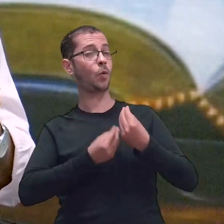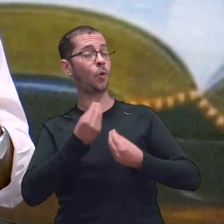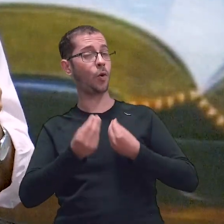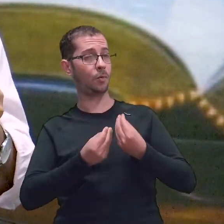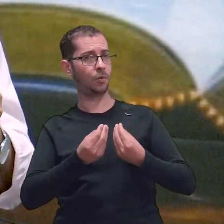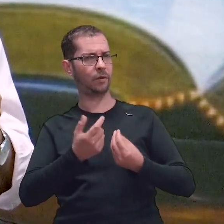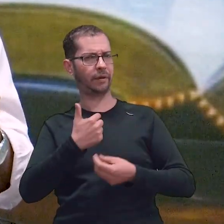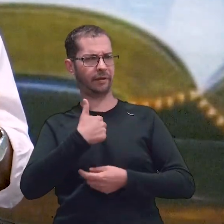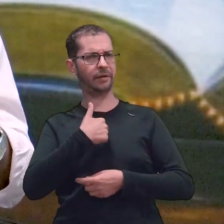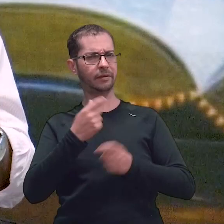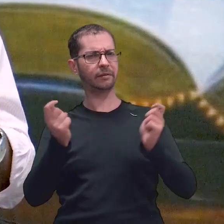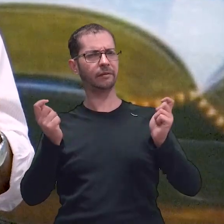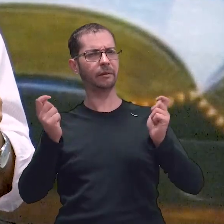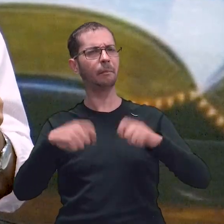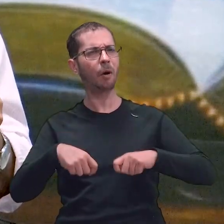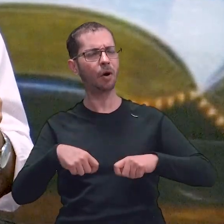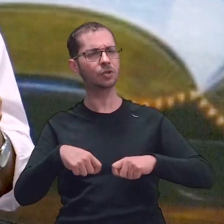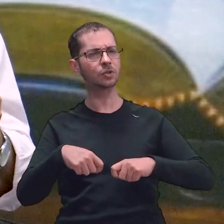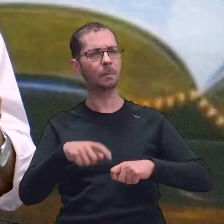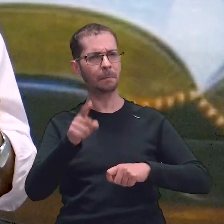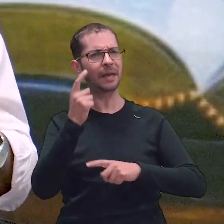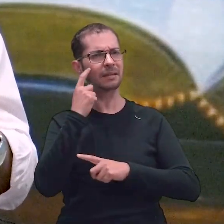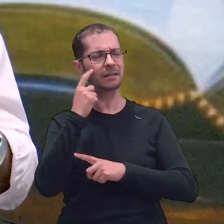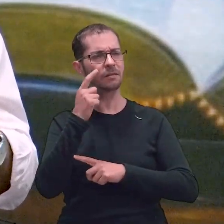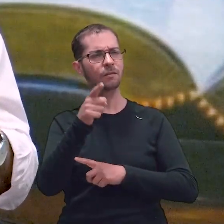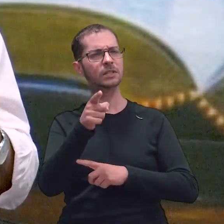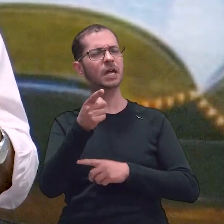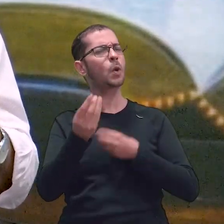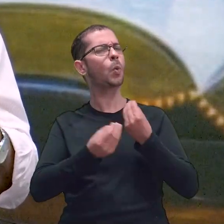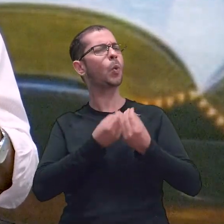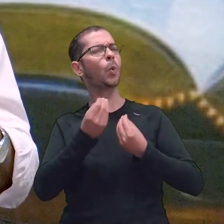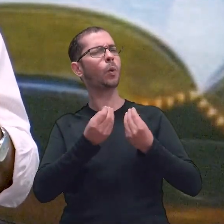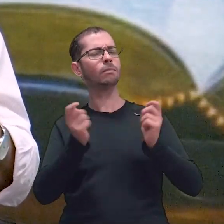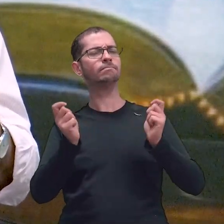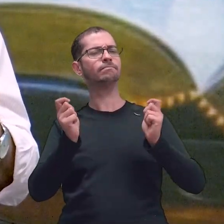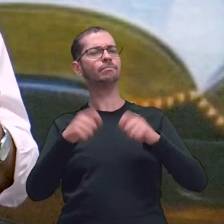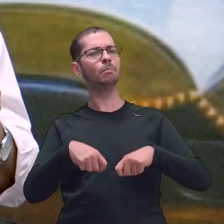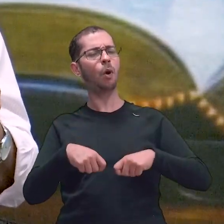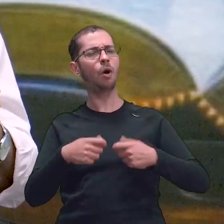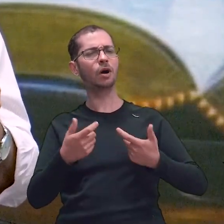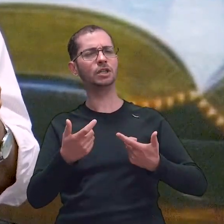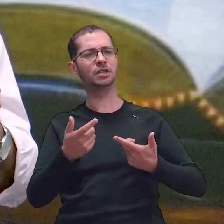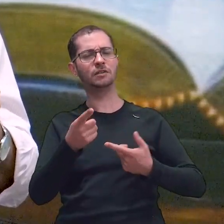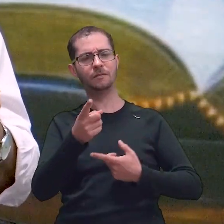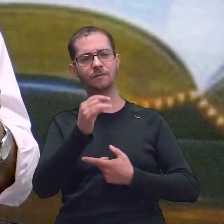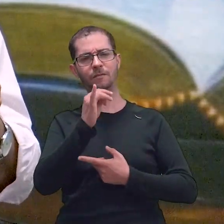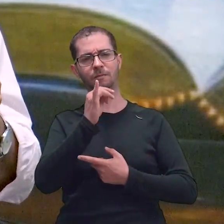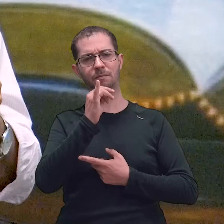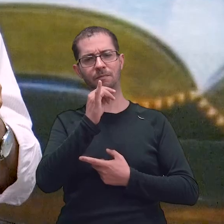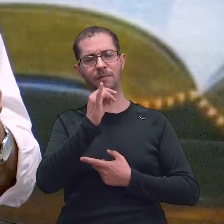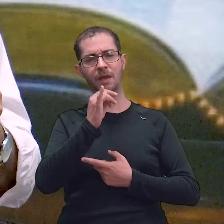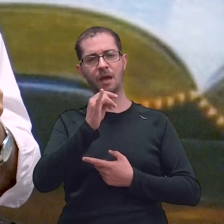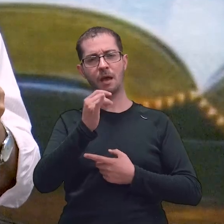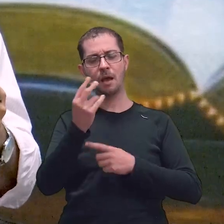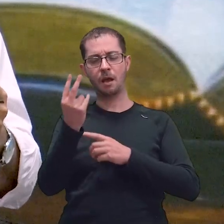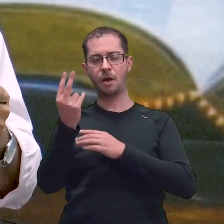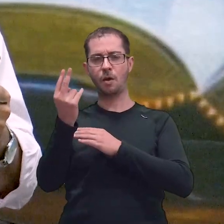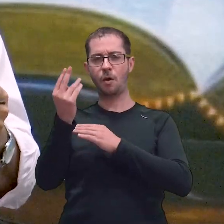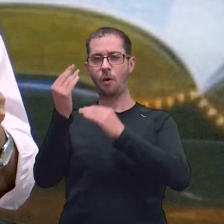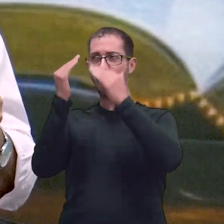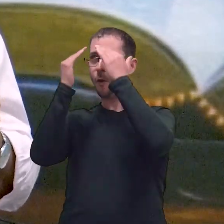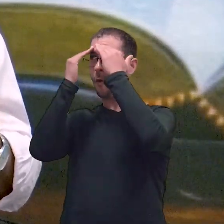eu aqui, coloque você, nesse salmo aqui, de que maneira poderei eu guardar